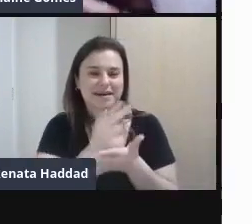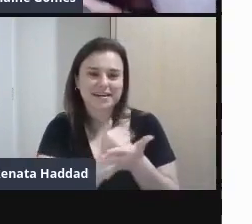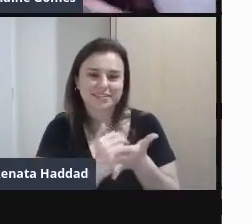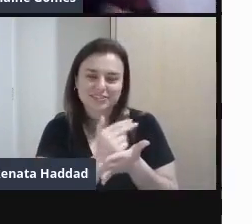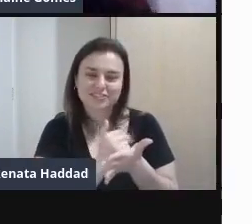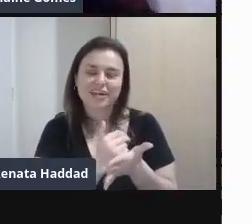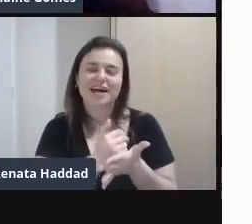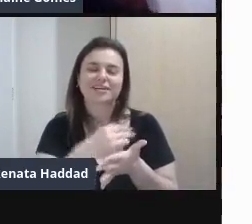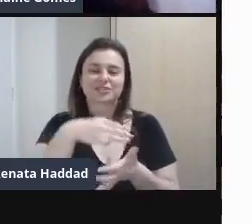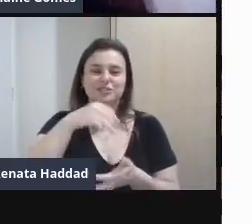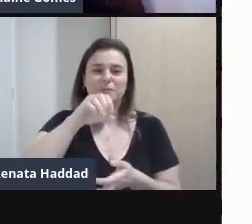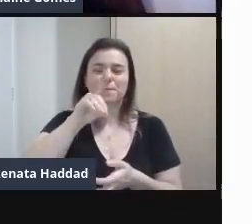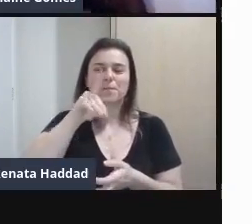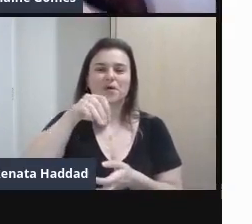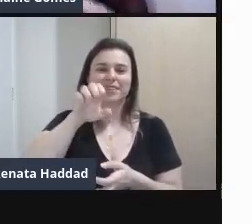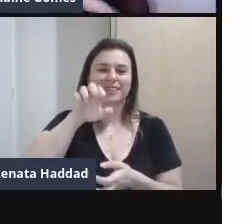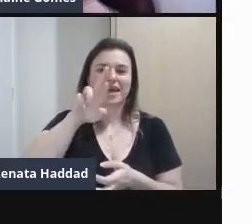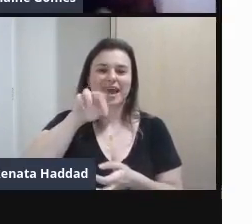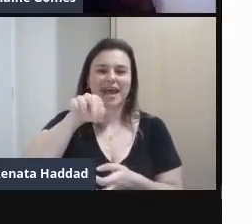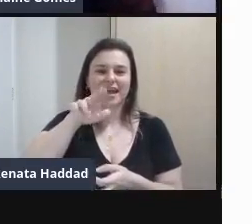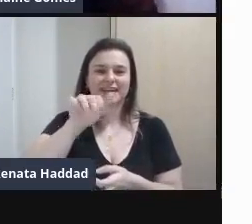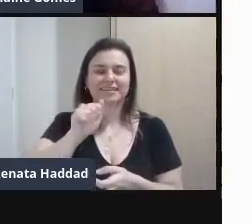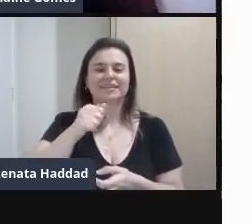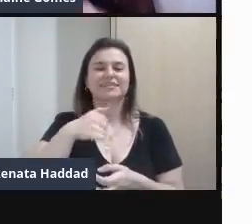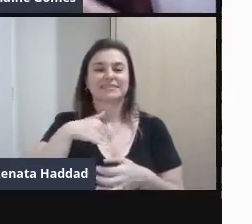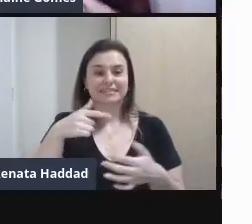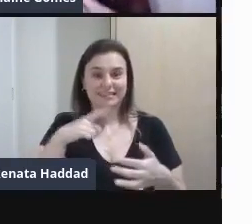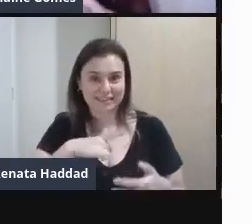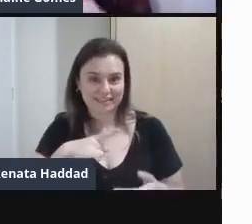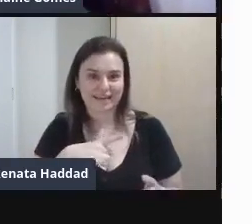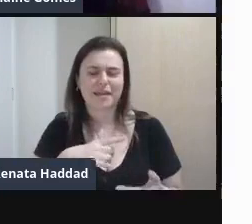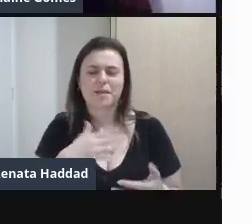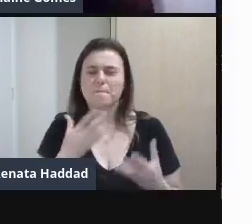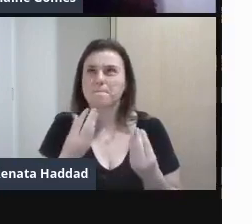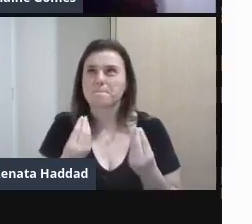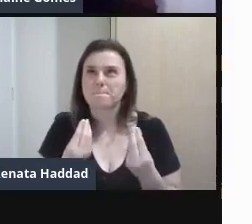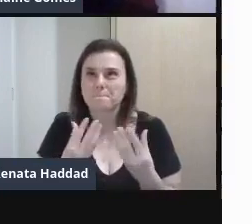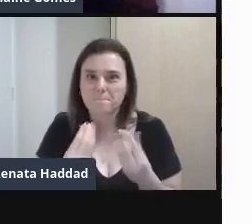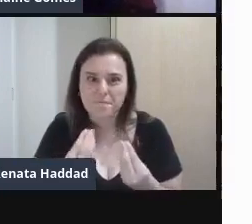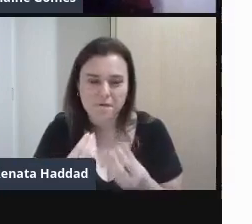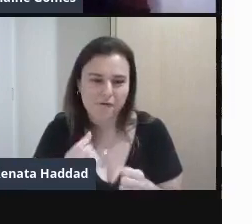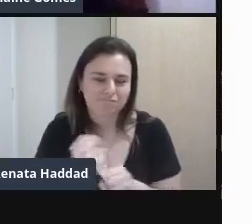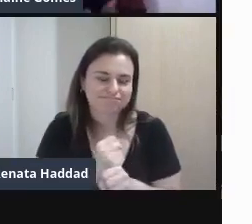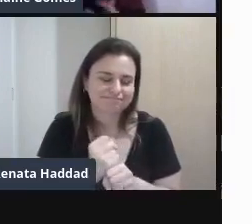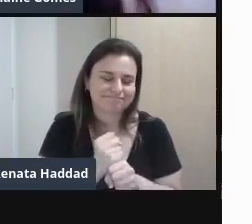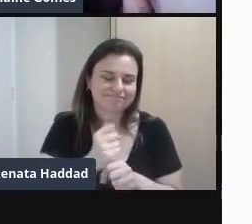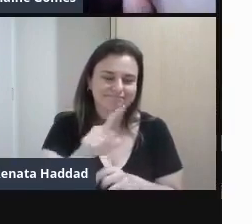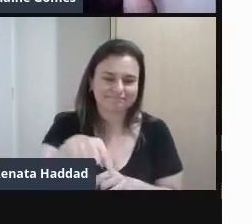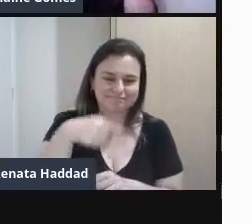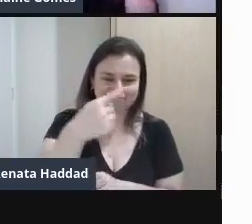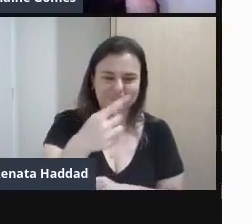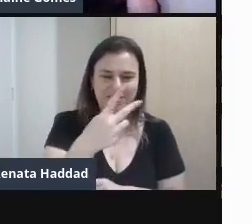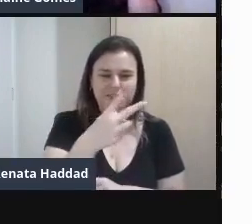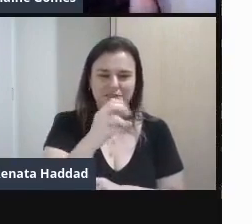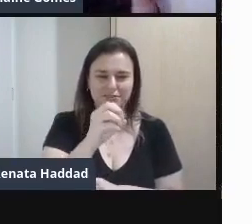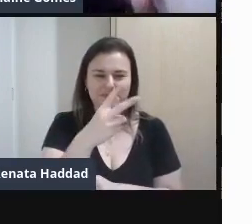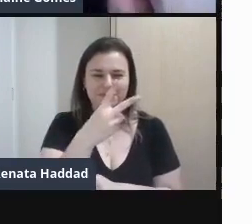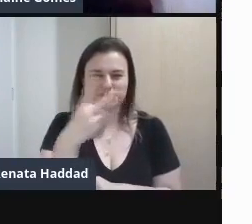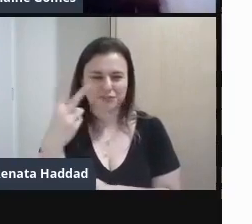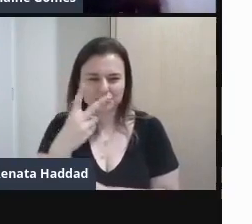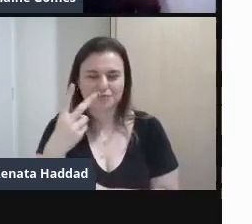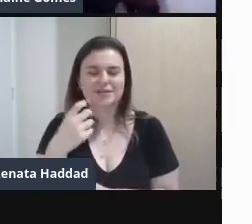Ano centenário Vamos ter aí Várias comemorações Várias atividades Vários